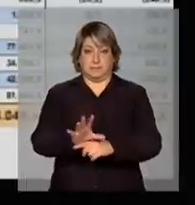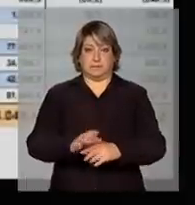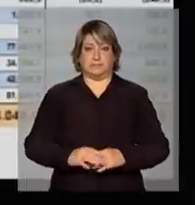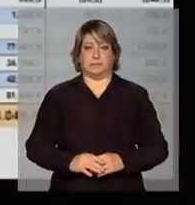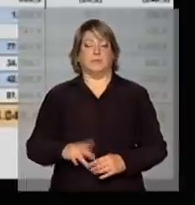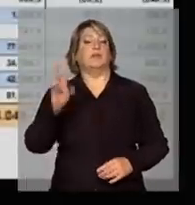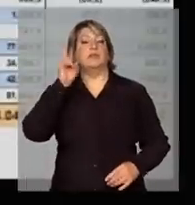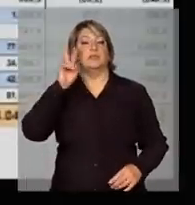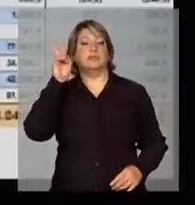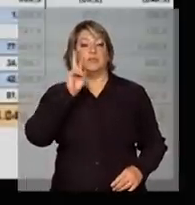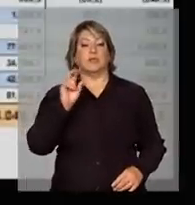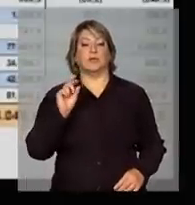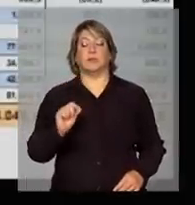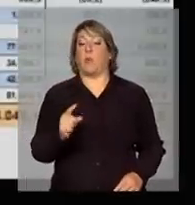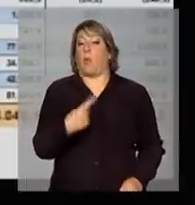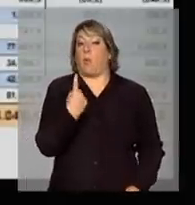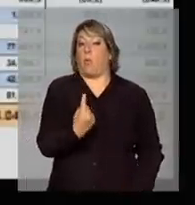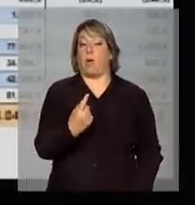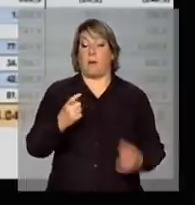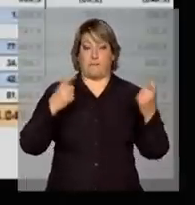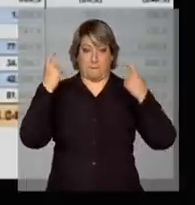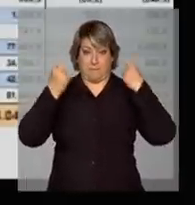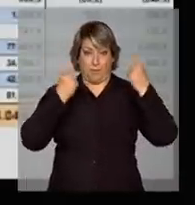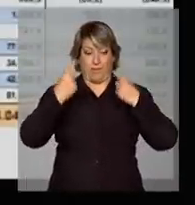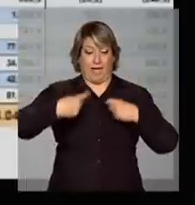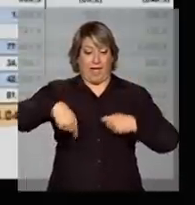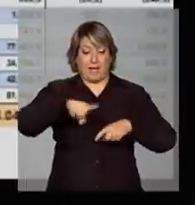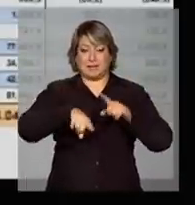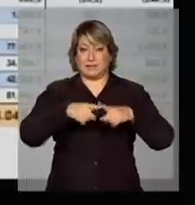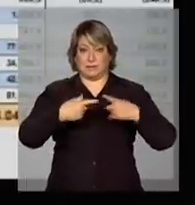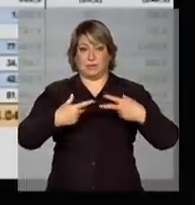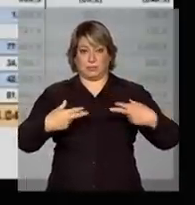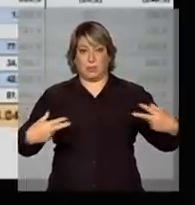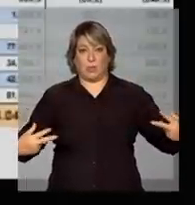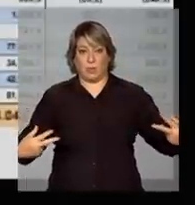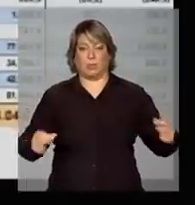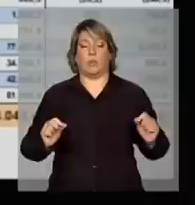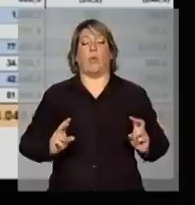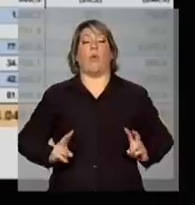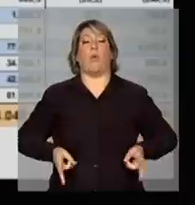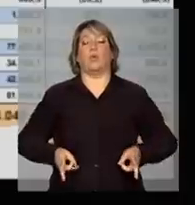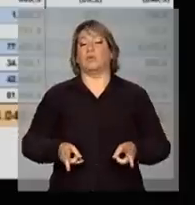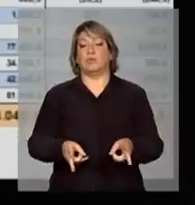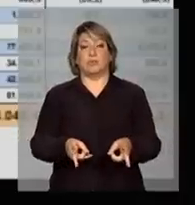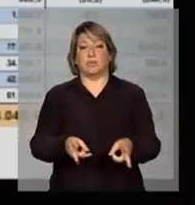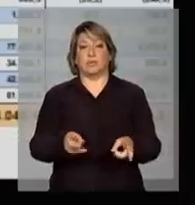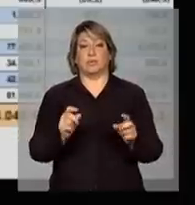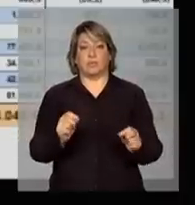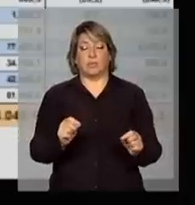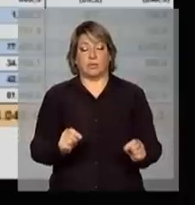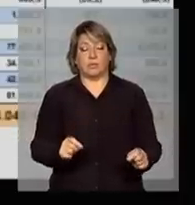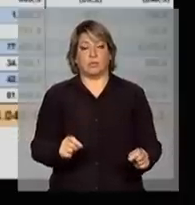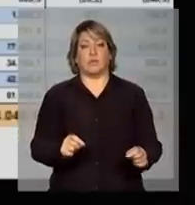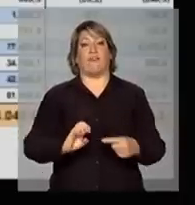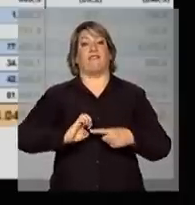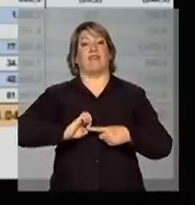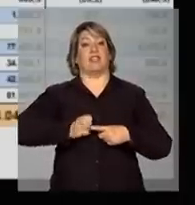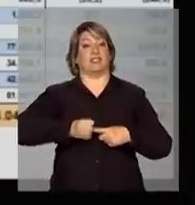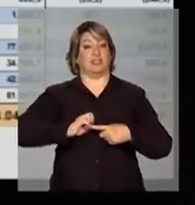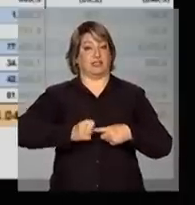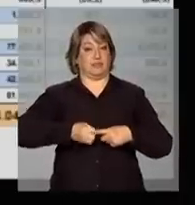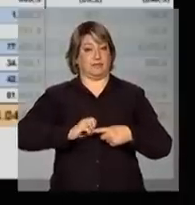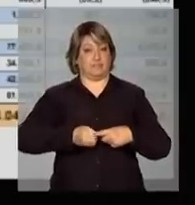Em relação à única preocupação desses produtos, continua sendo o velho e o bom feijão.